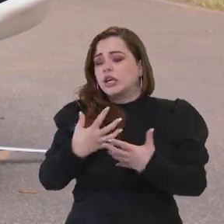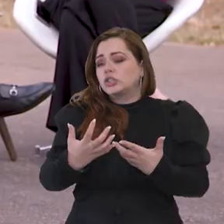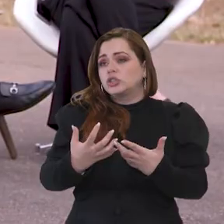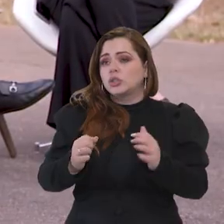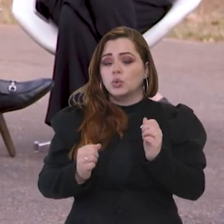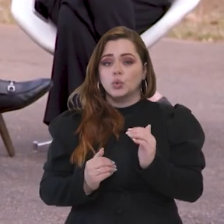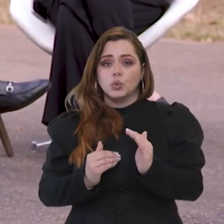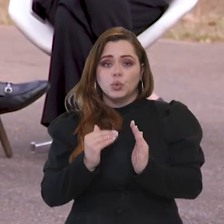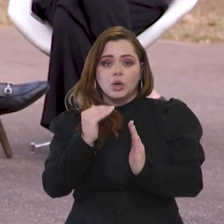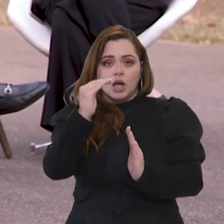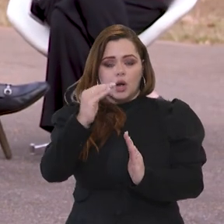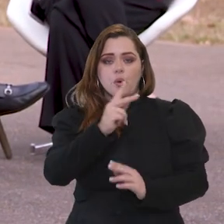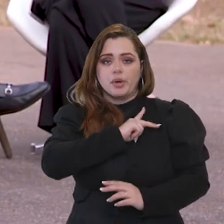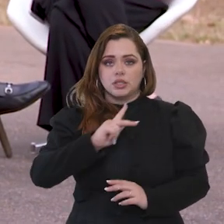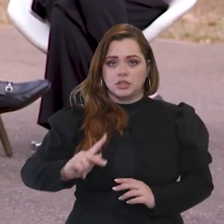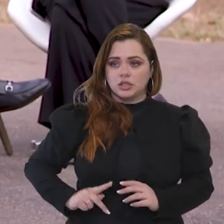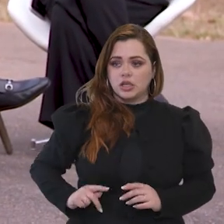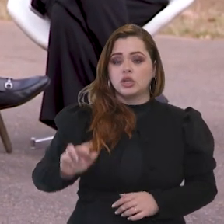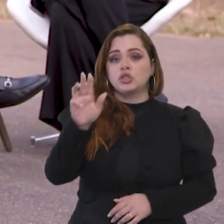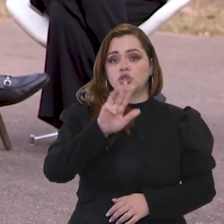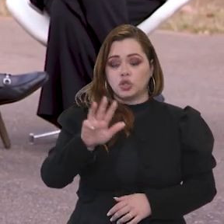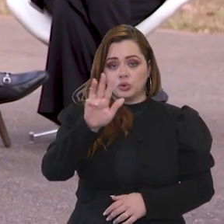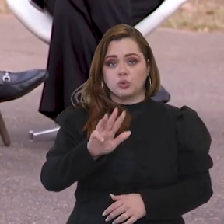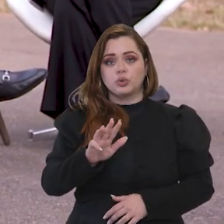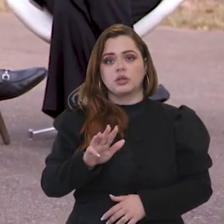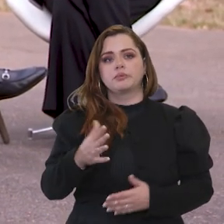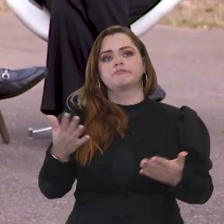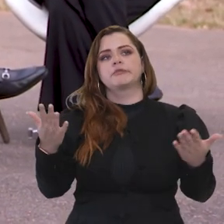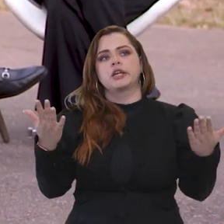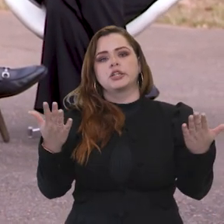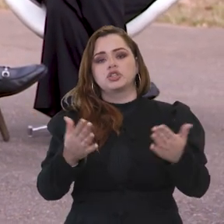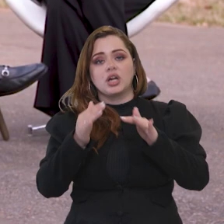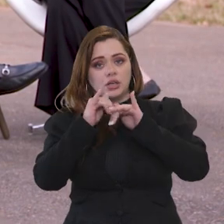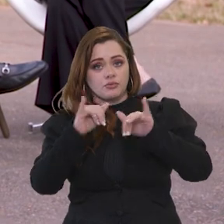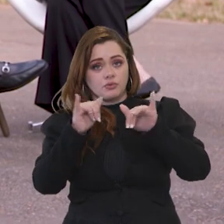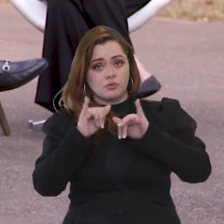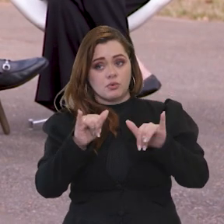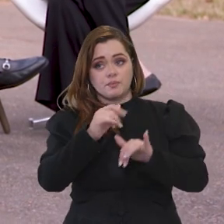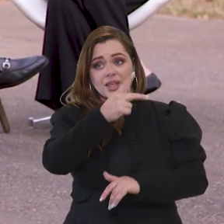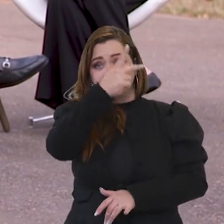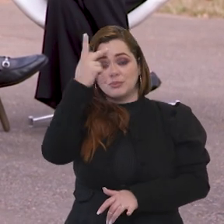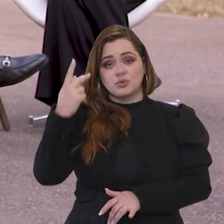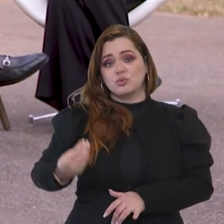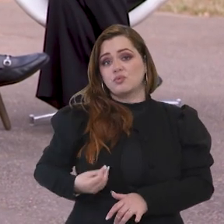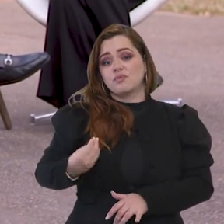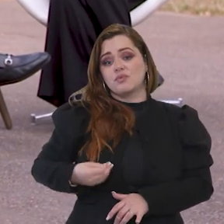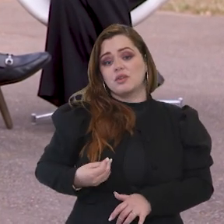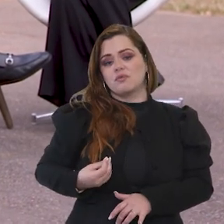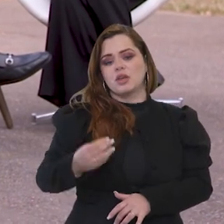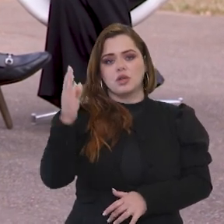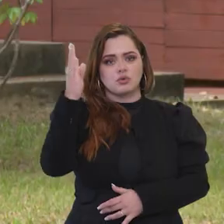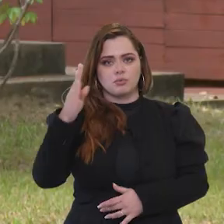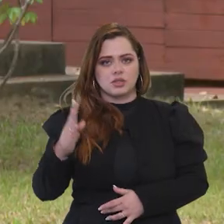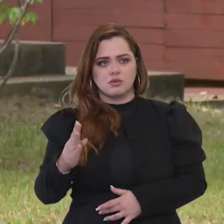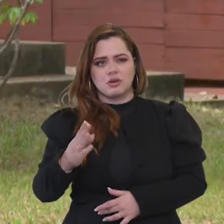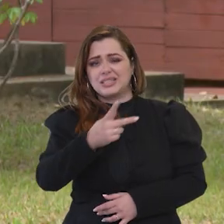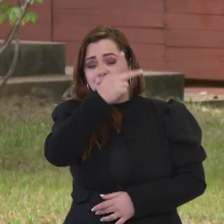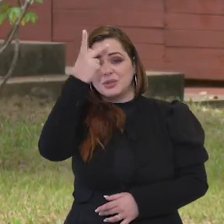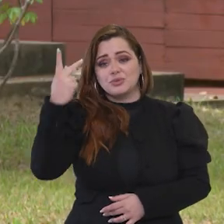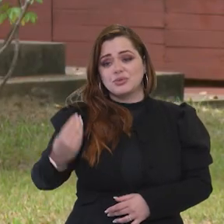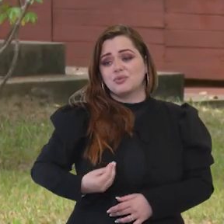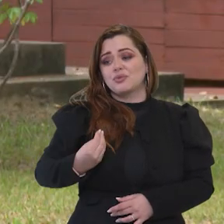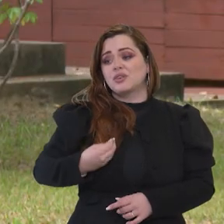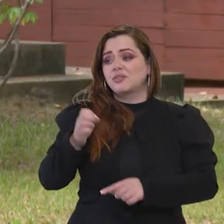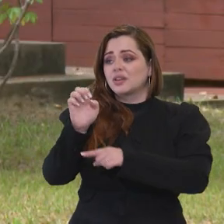Lula tem noção exatamente disso e como eu tenho dito, Carol, as pessoas não vivem no Brasil, as